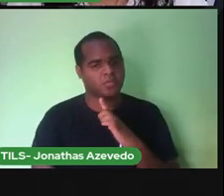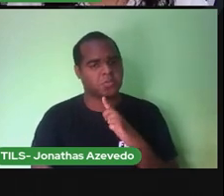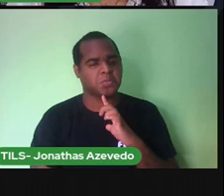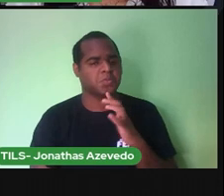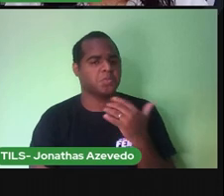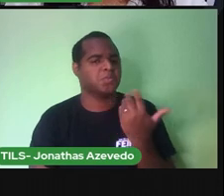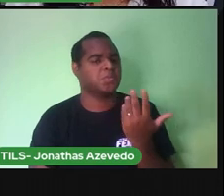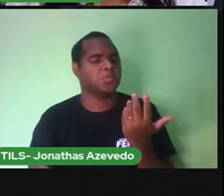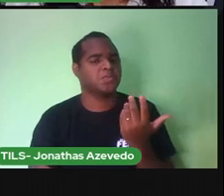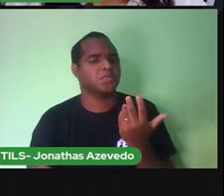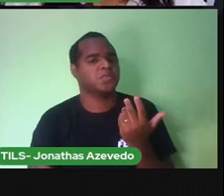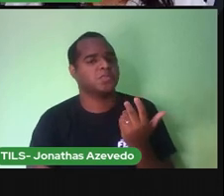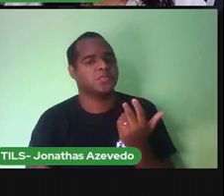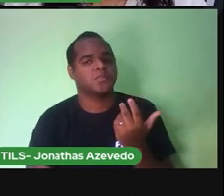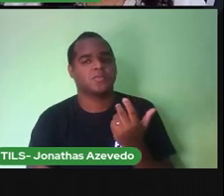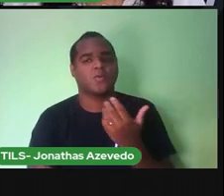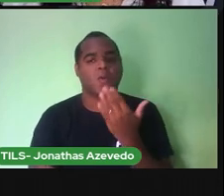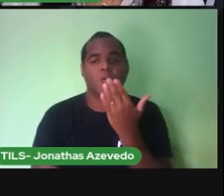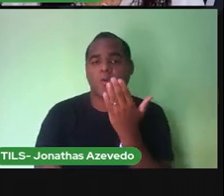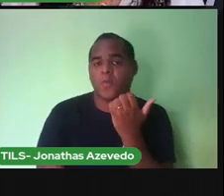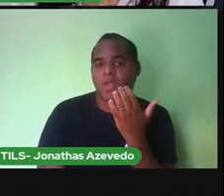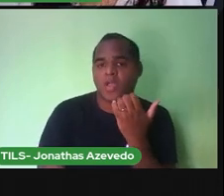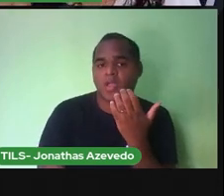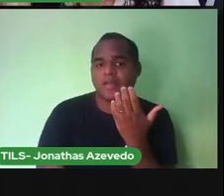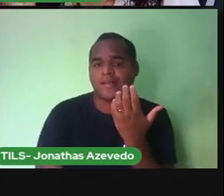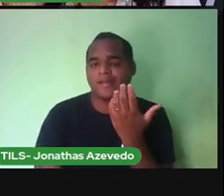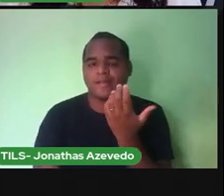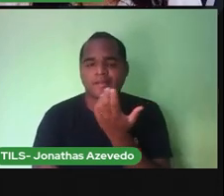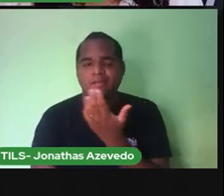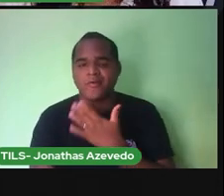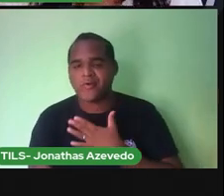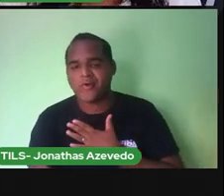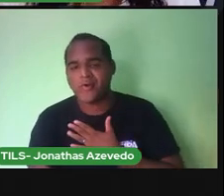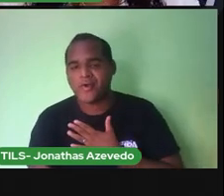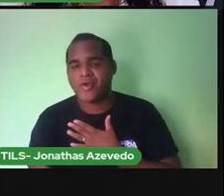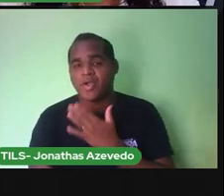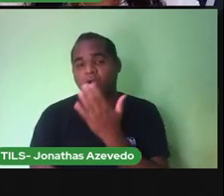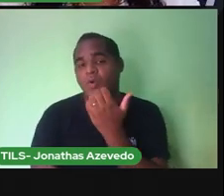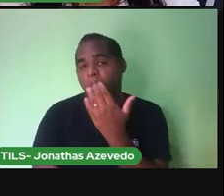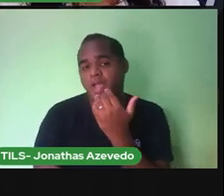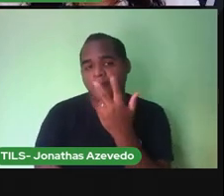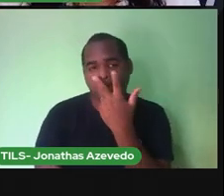de comer, que lembra o NÃO?